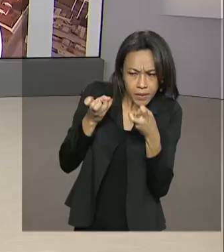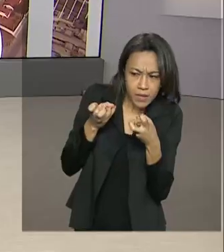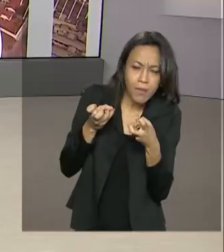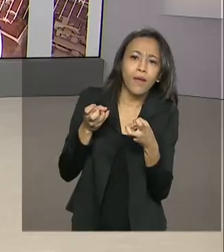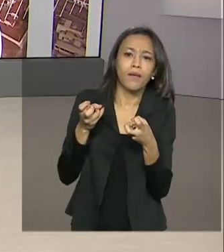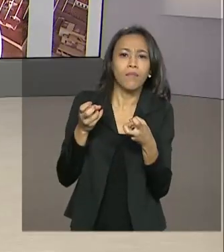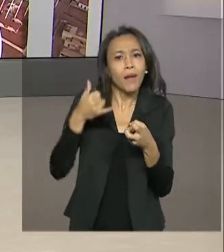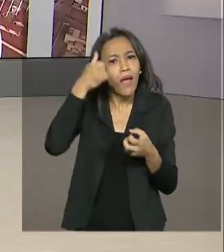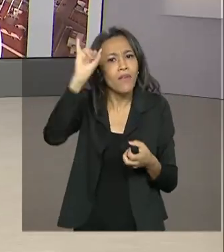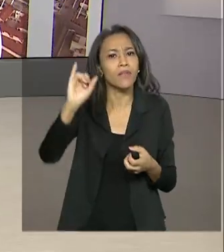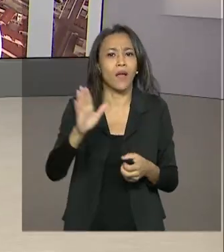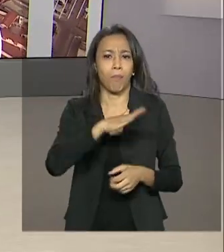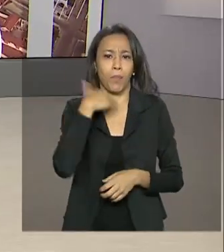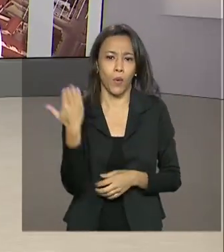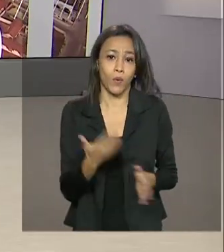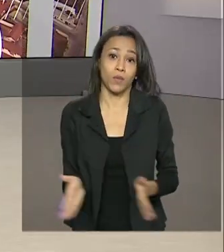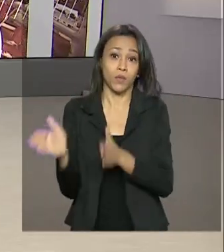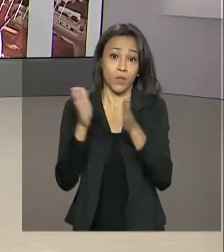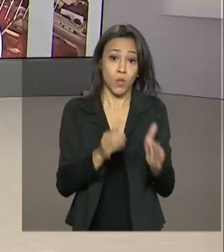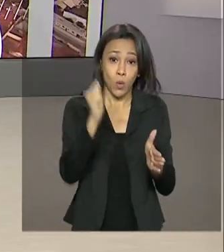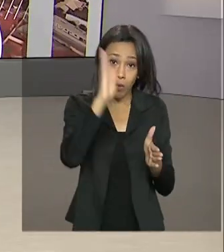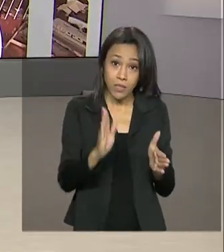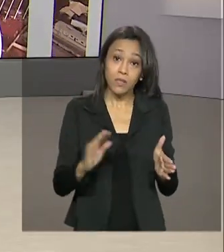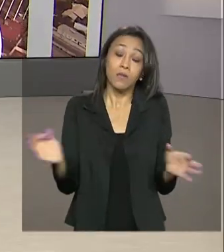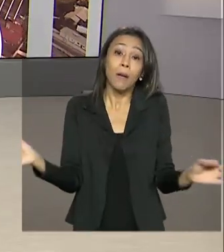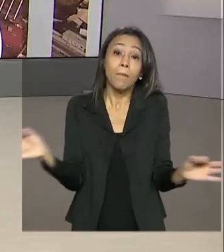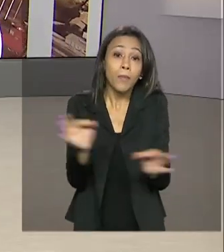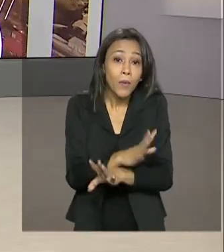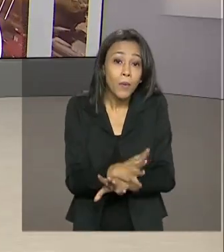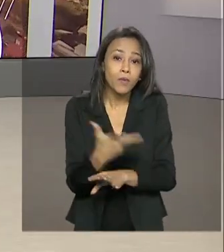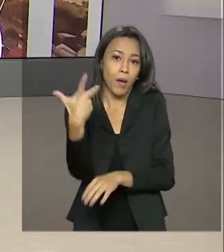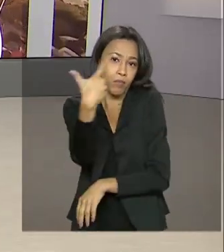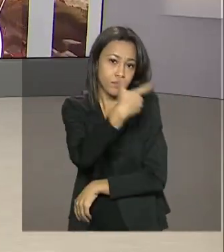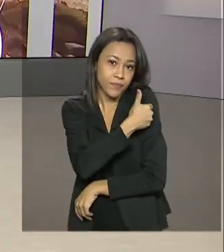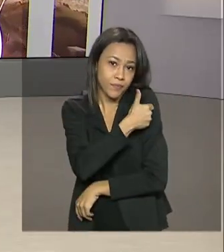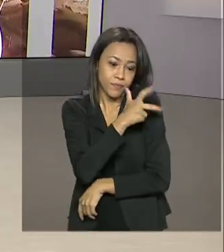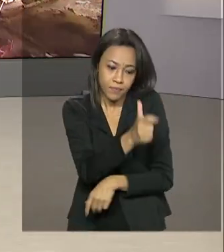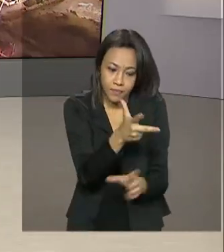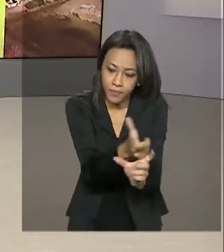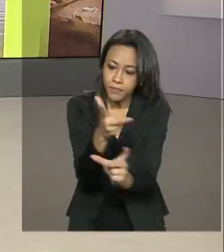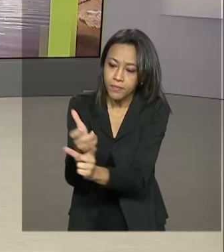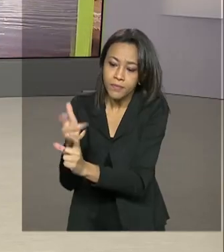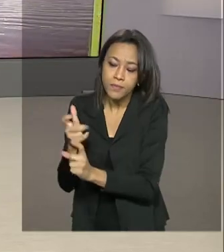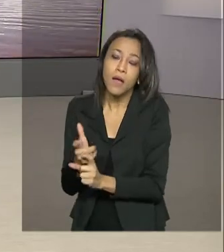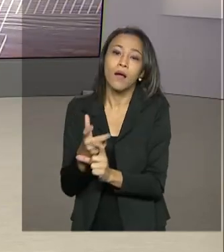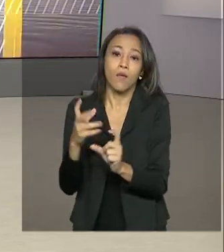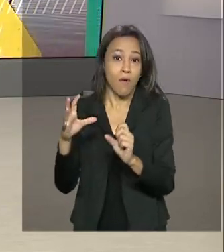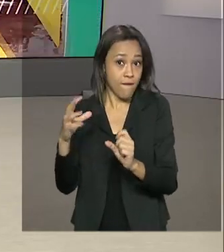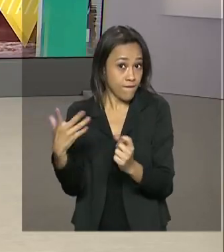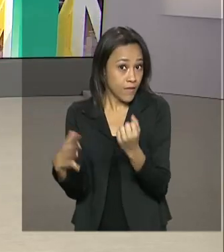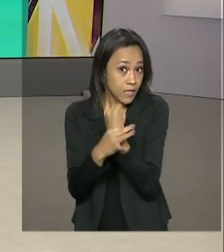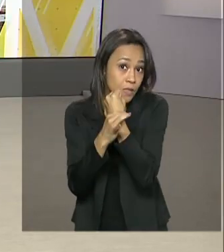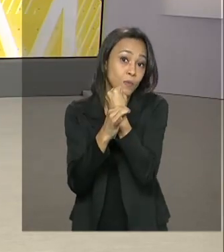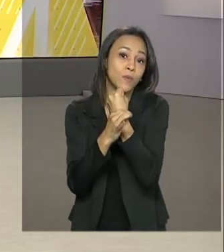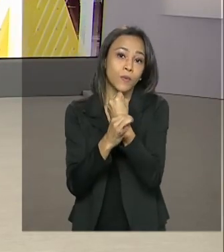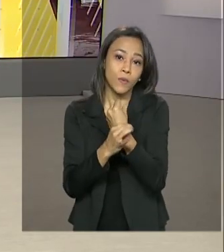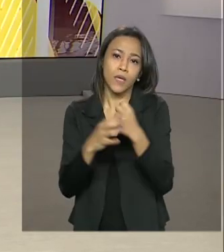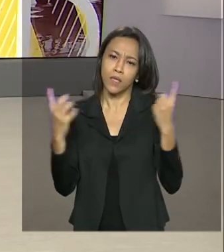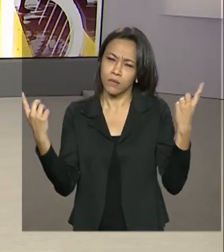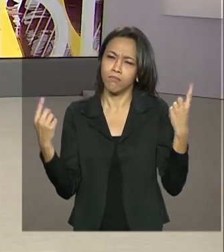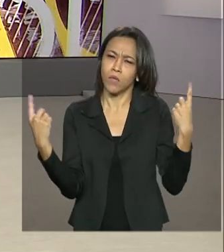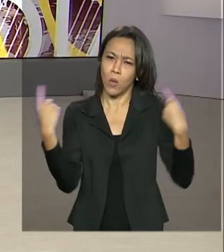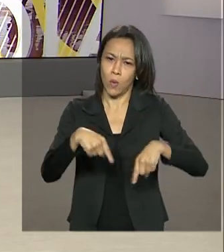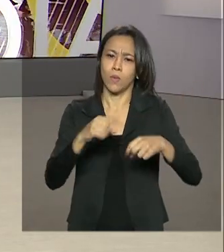Saúde garante que o Brasil está pronto para imunizar toda a população quando tiver uma vacina segura e eficiente contra a Covid